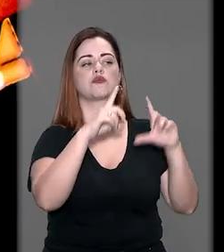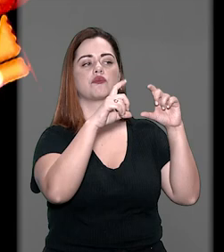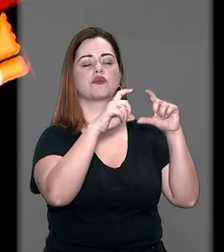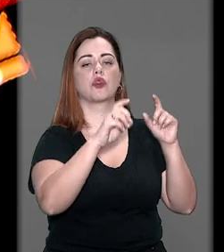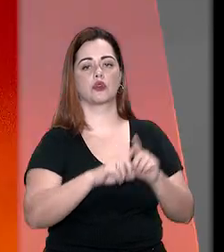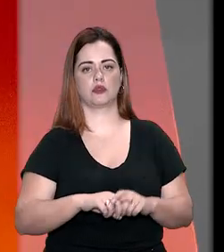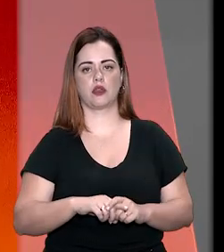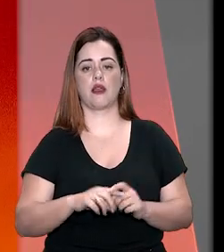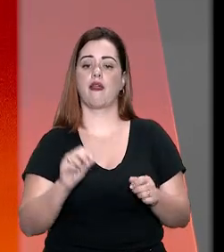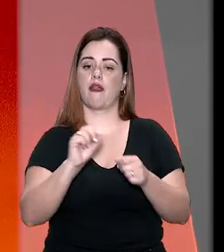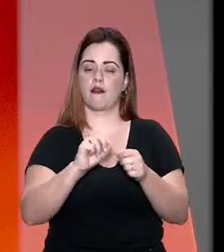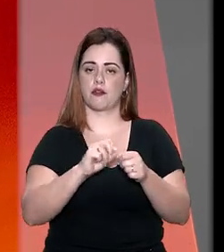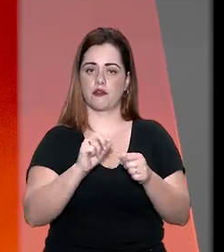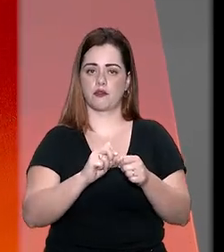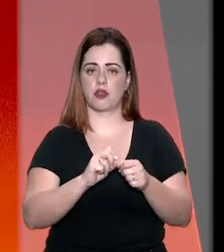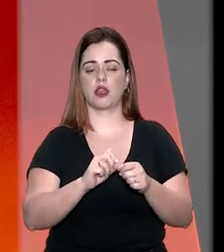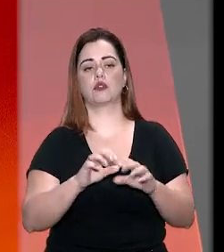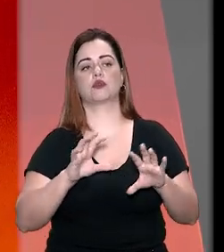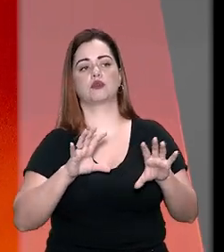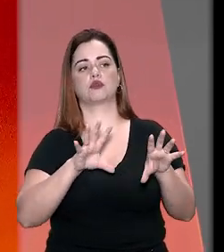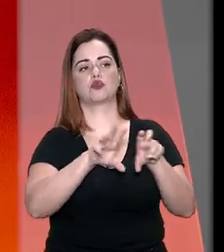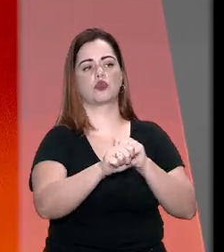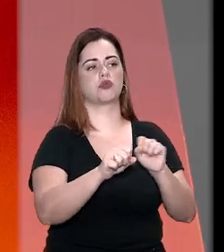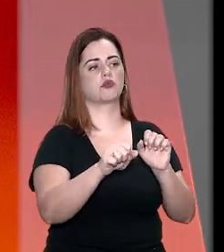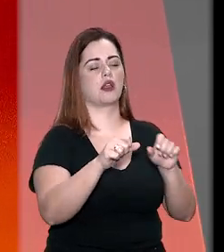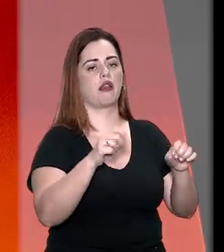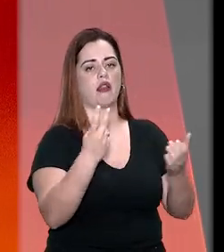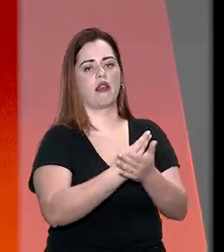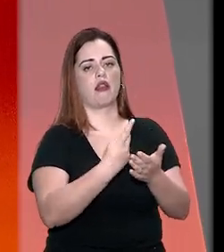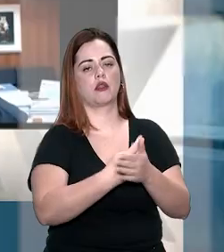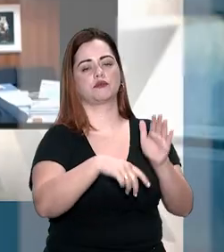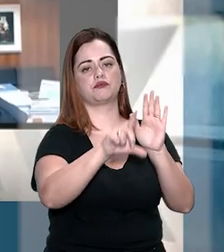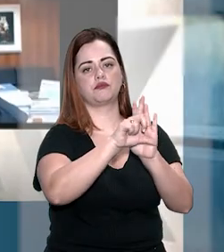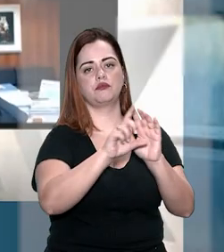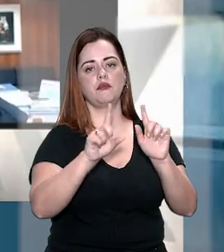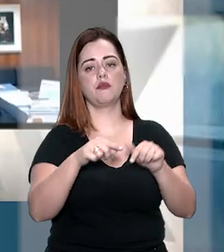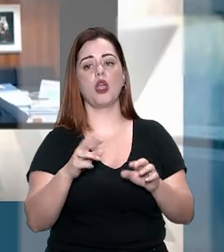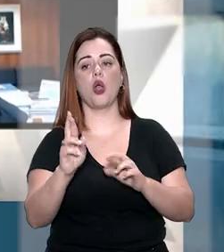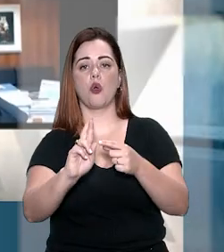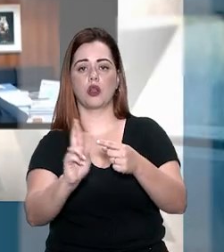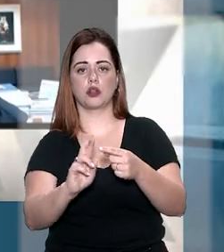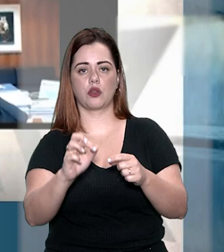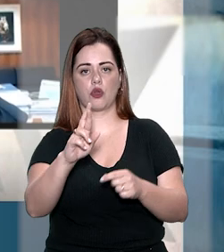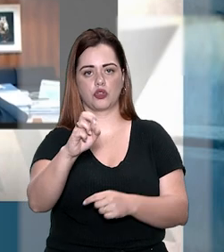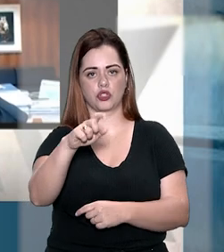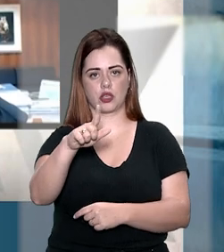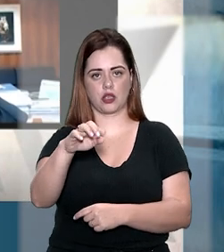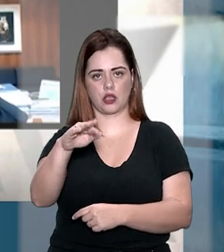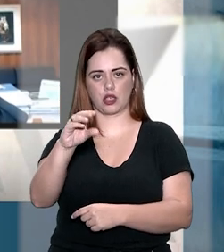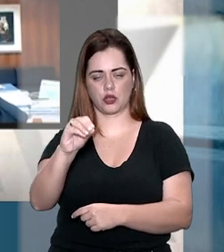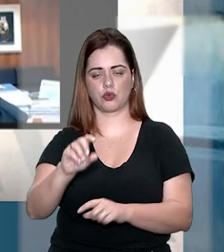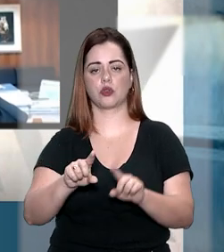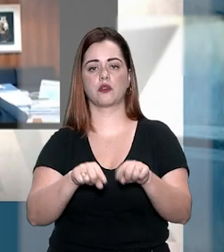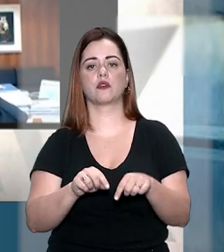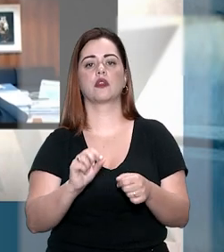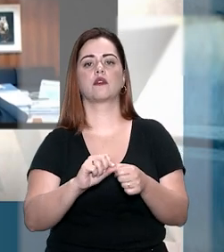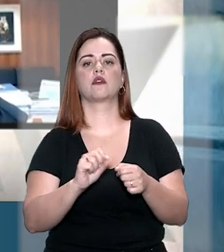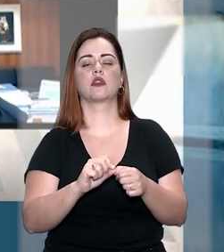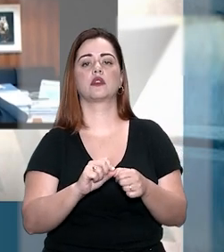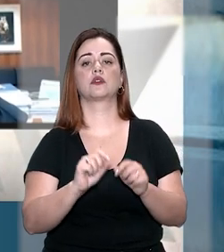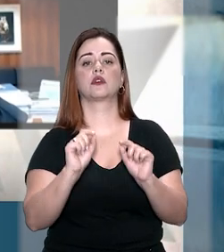fotográfico, realizado em desconformidade com a legislação. O relator, ministro Rogério Schietti Cruz,